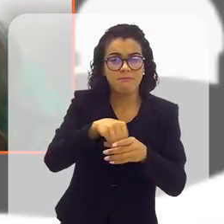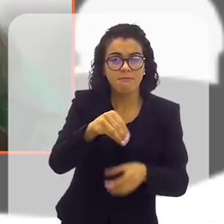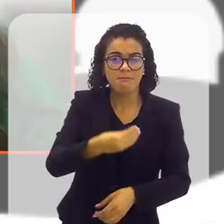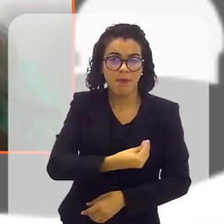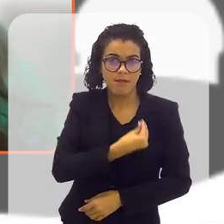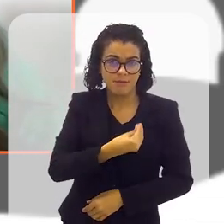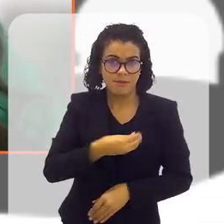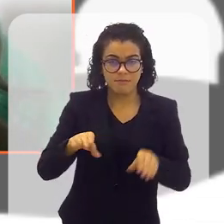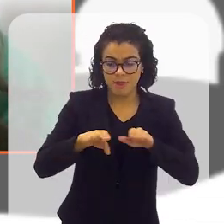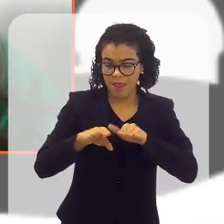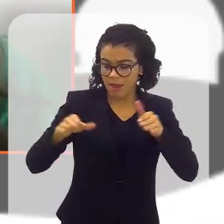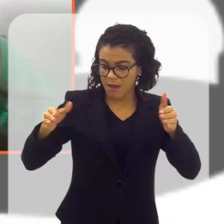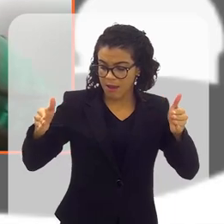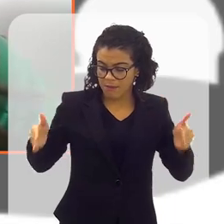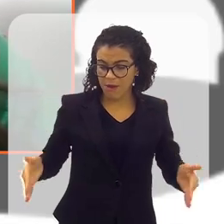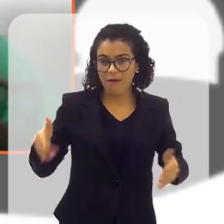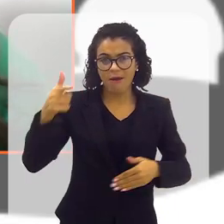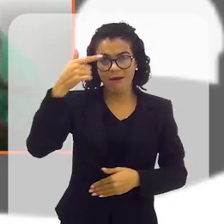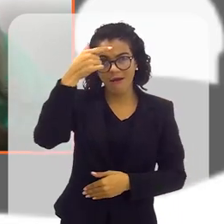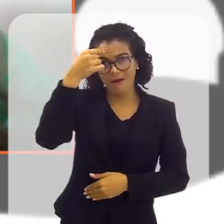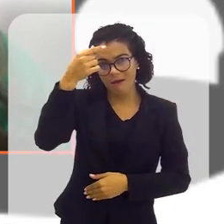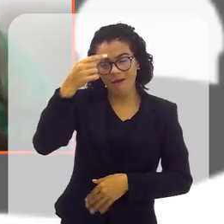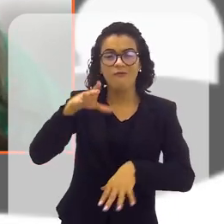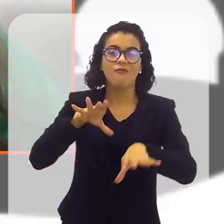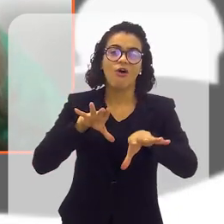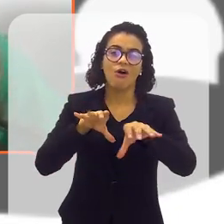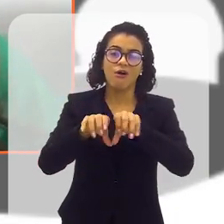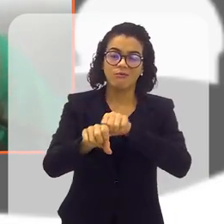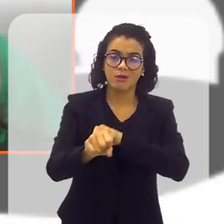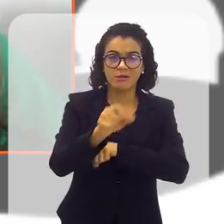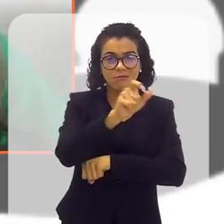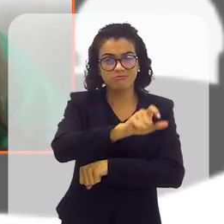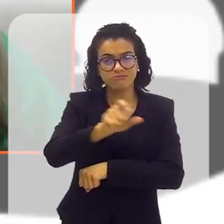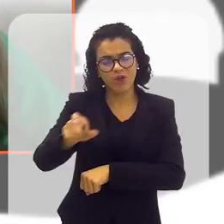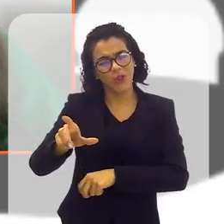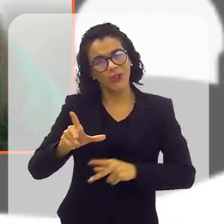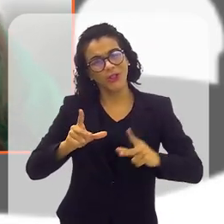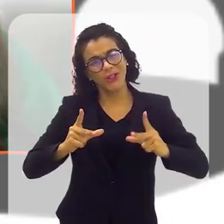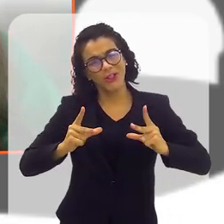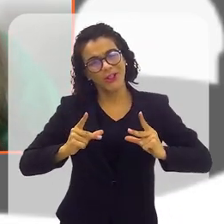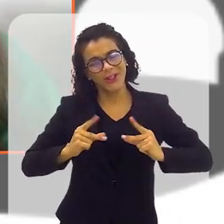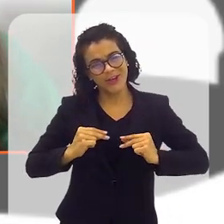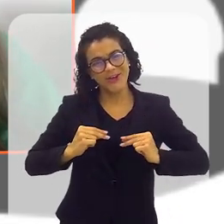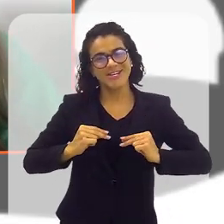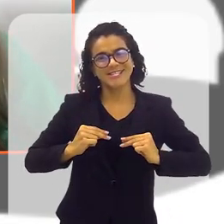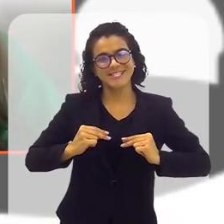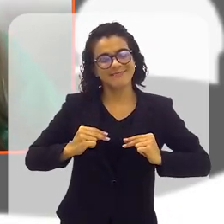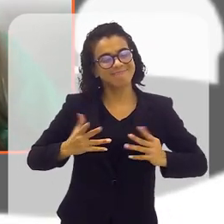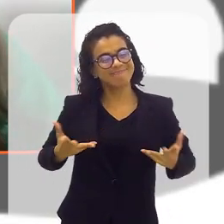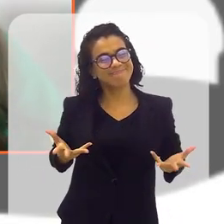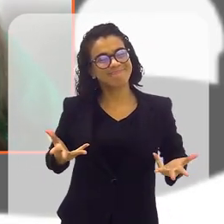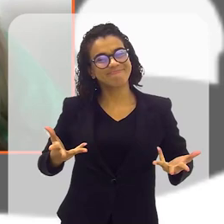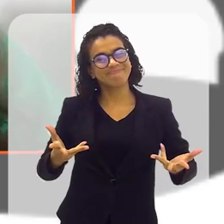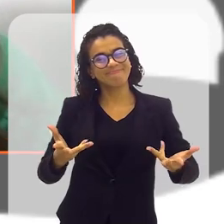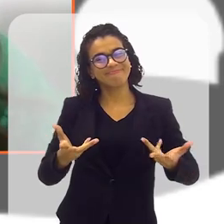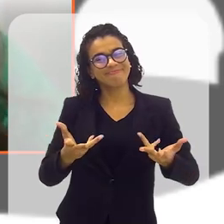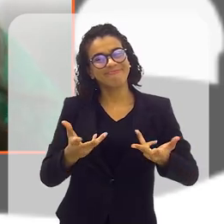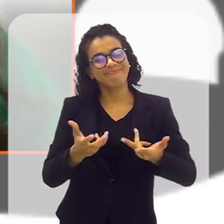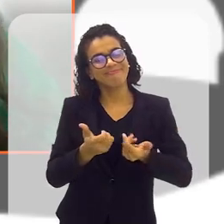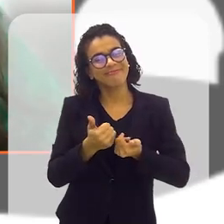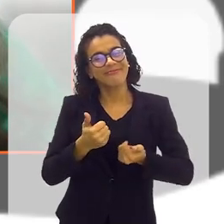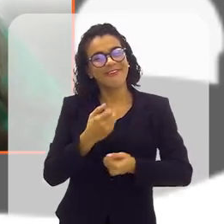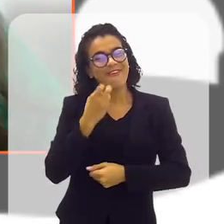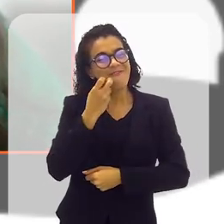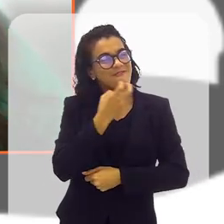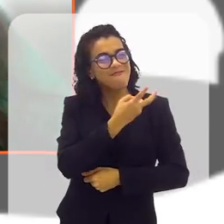da banca, das formandas, e eu fico assim, nossa, é muito maravilhoso ver